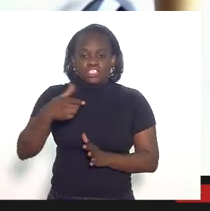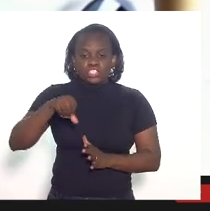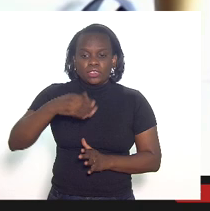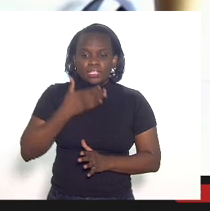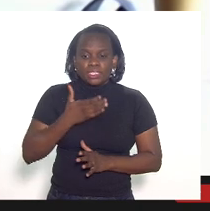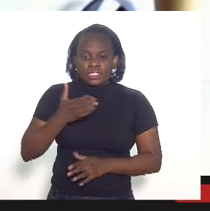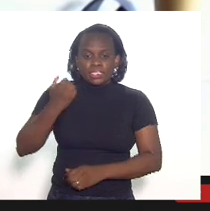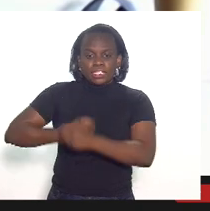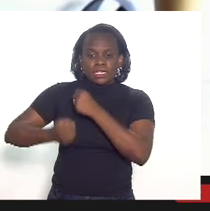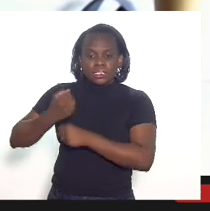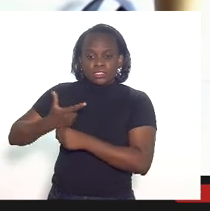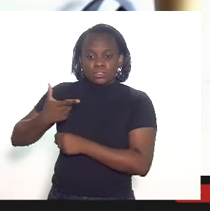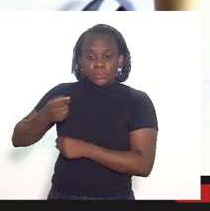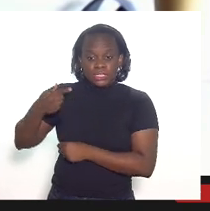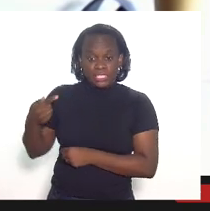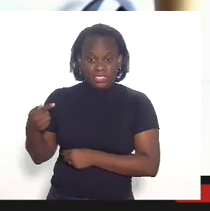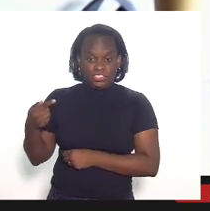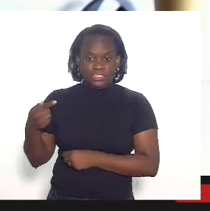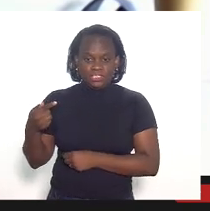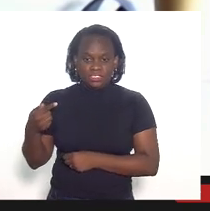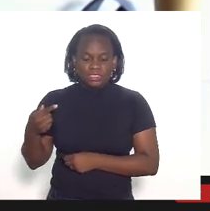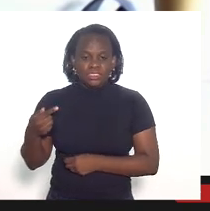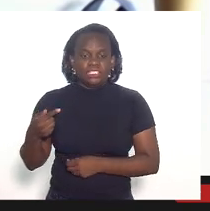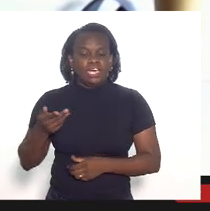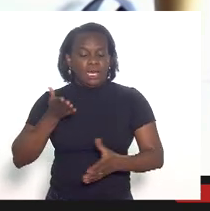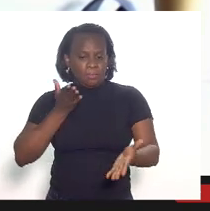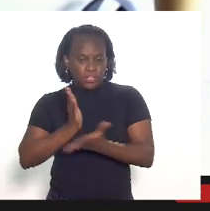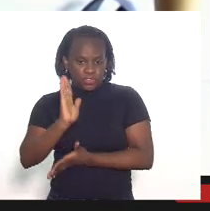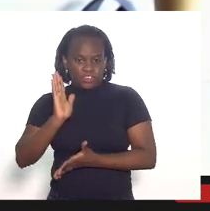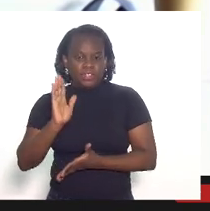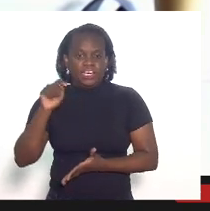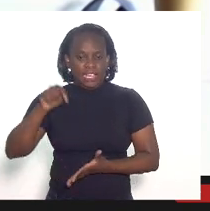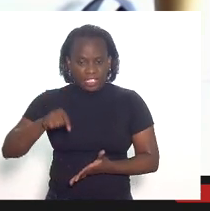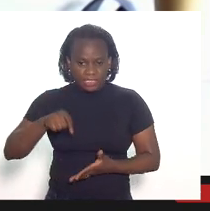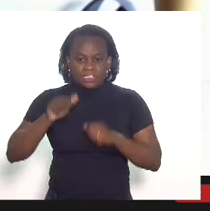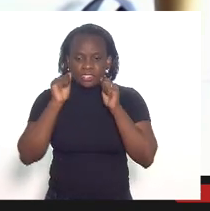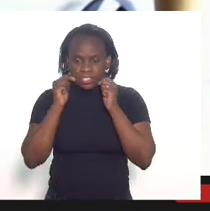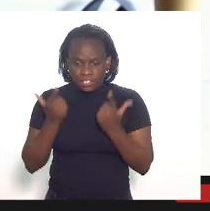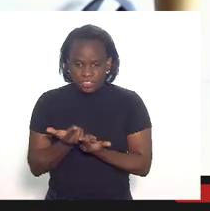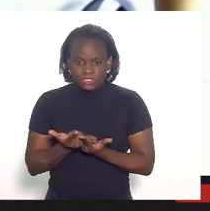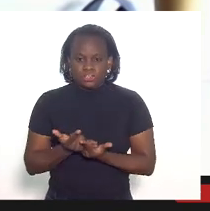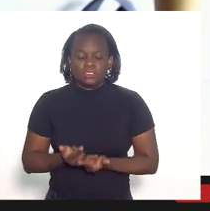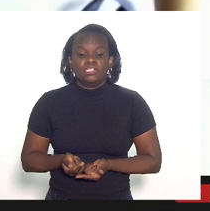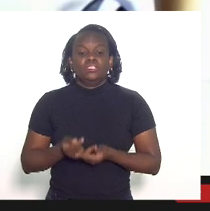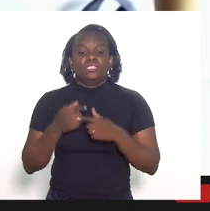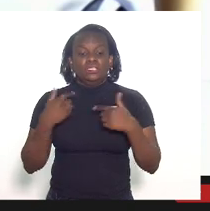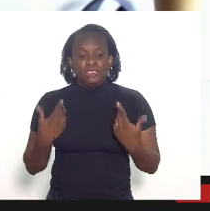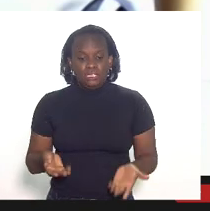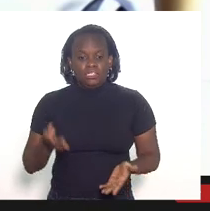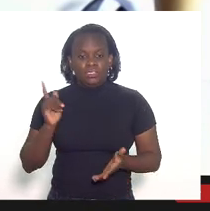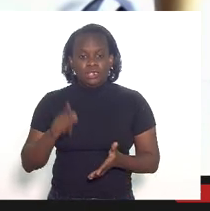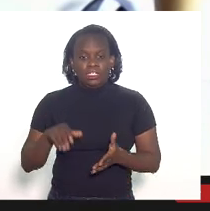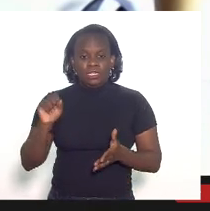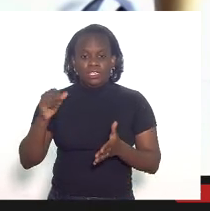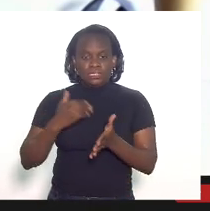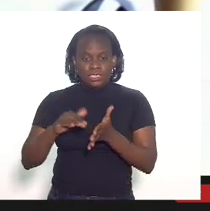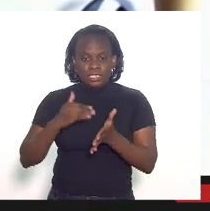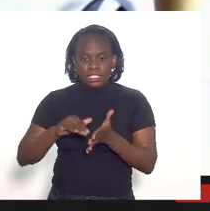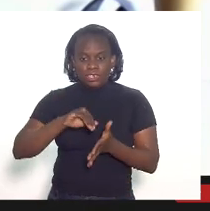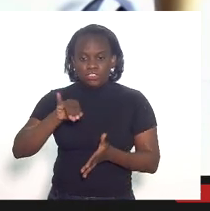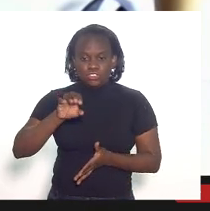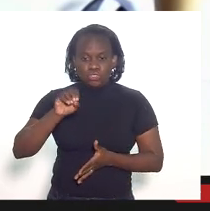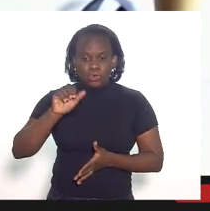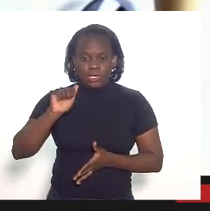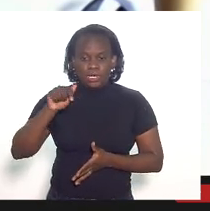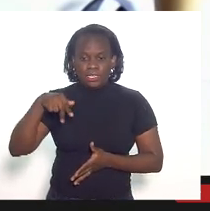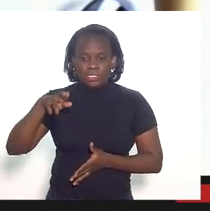dezembro de 2007 aprovada por essa casa então era secretário o senhor Joaquim